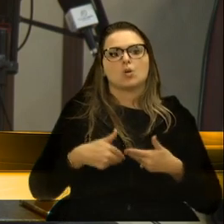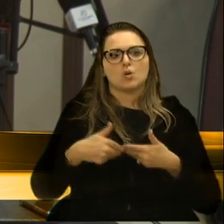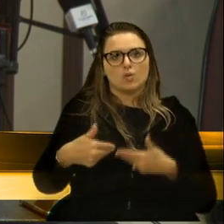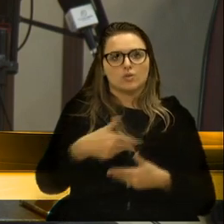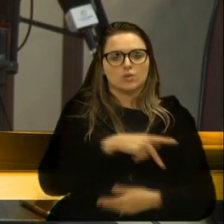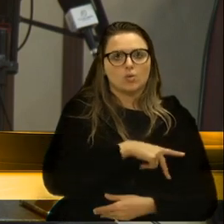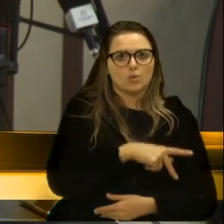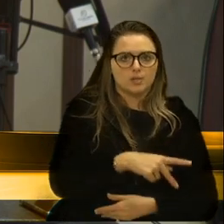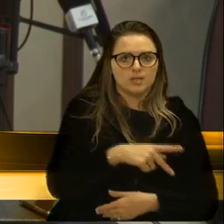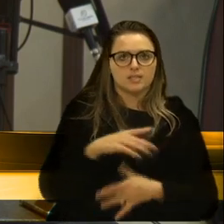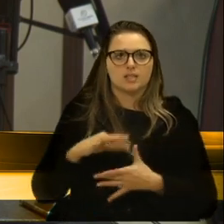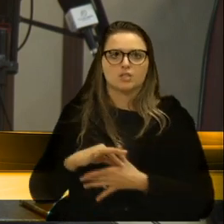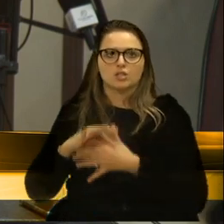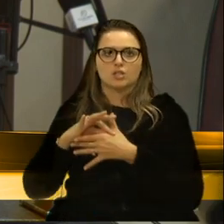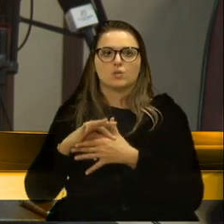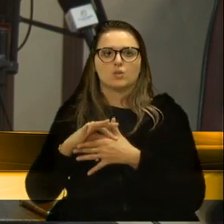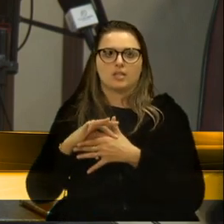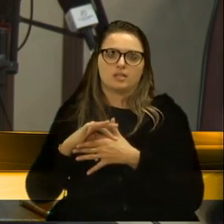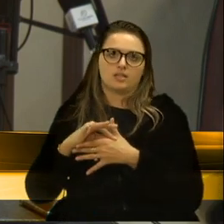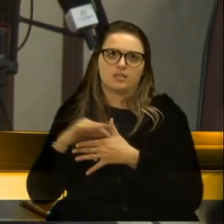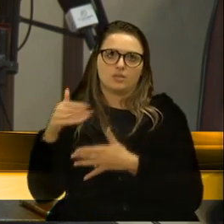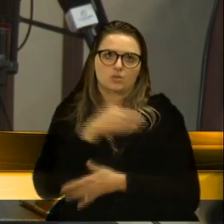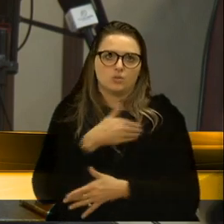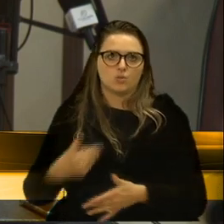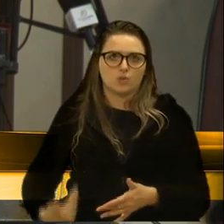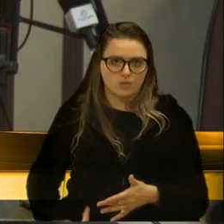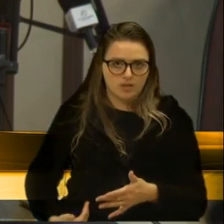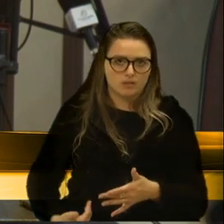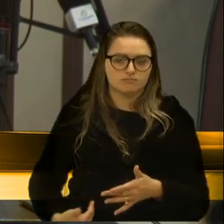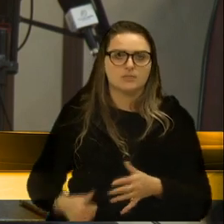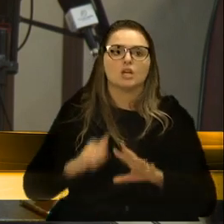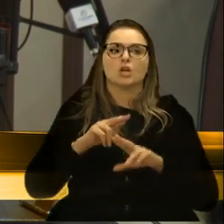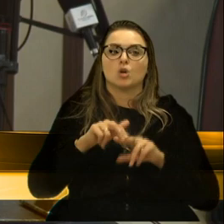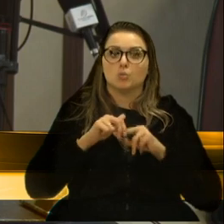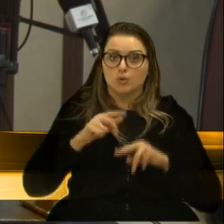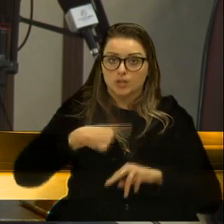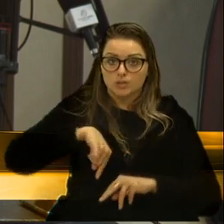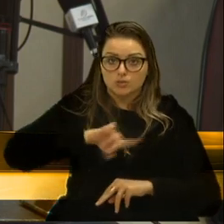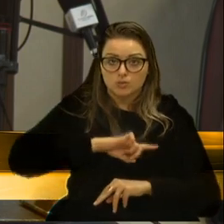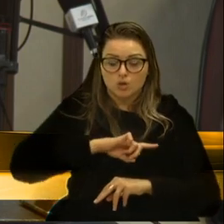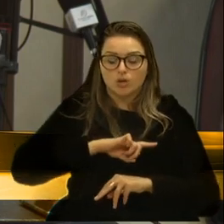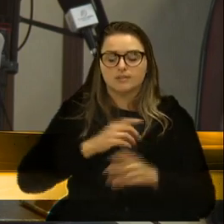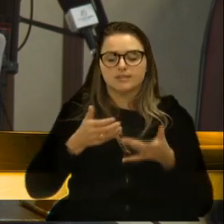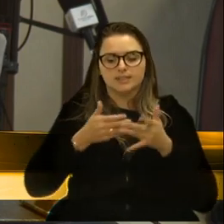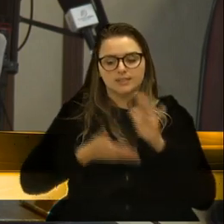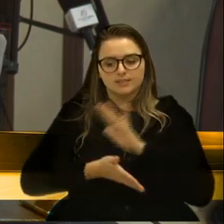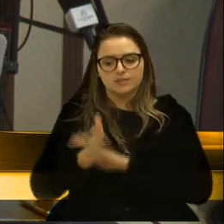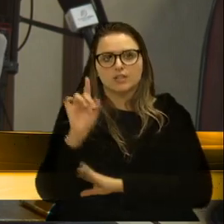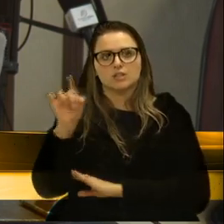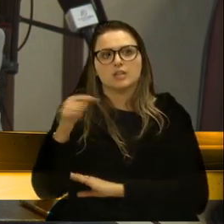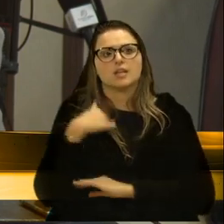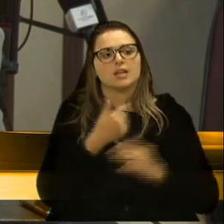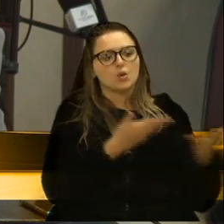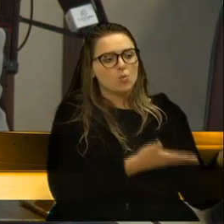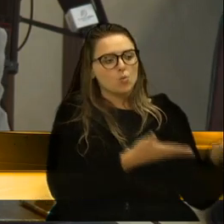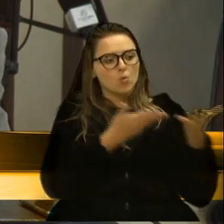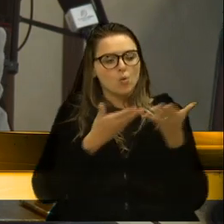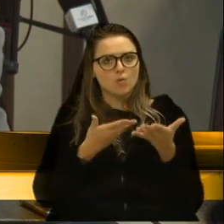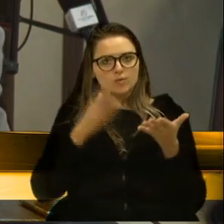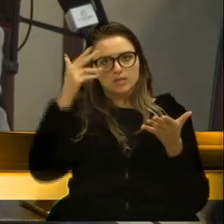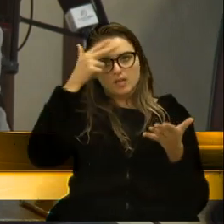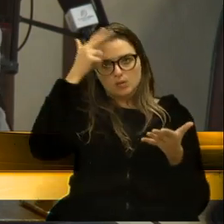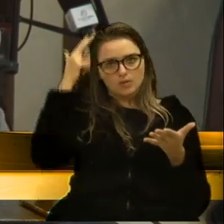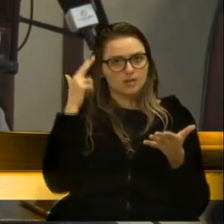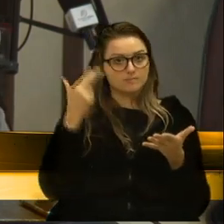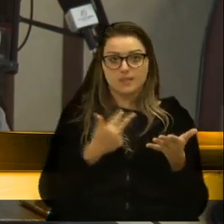casa e o líder do governo. E foi por isso que nós decidimos ir a Porto Alegre. Fui ali convidar o prefeito para ir junto. Ele